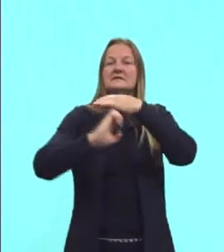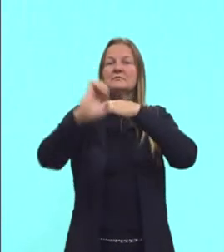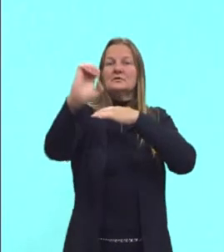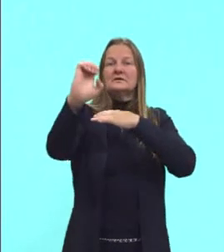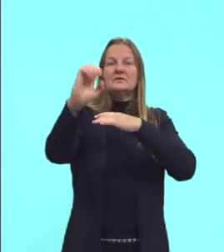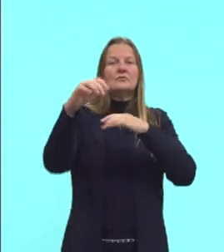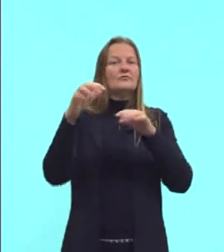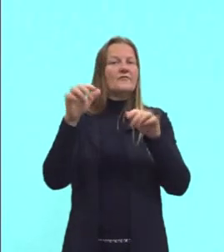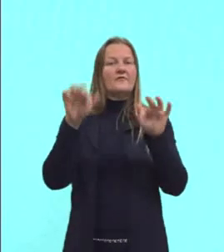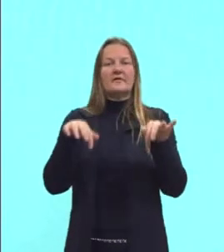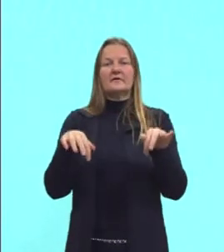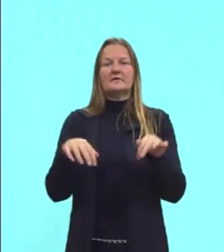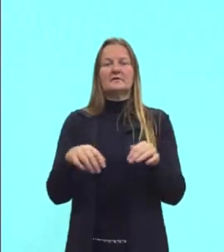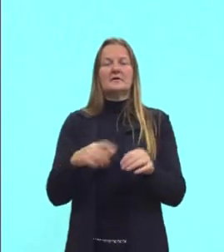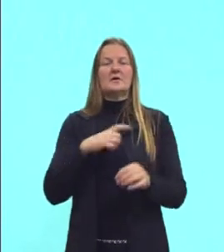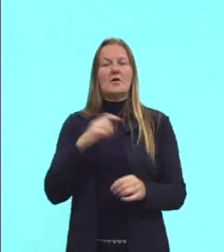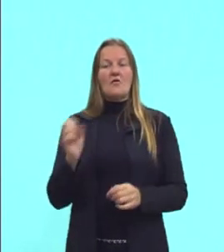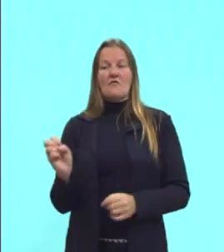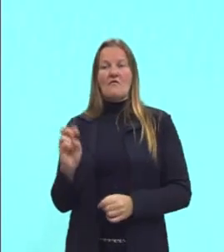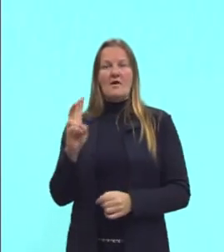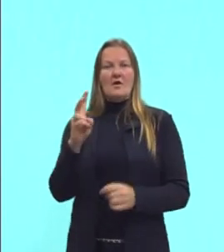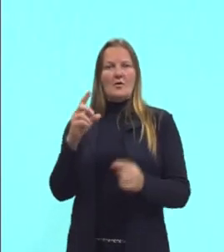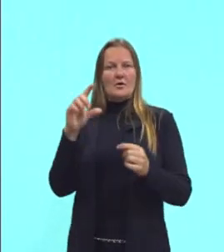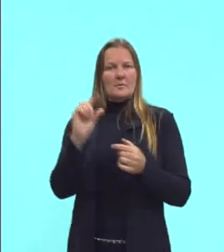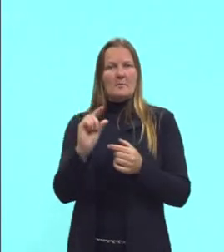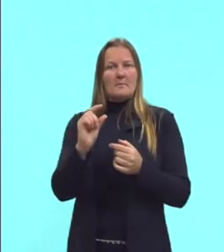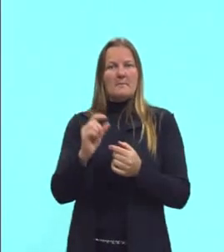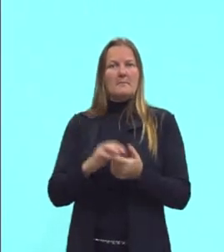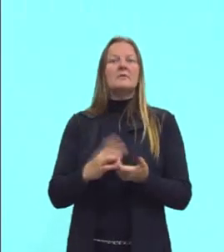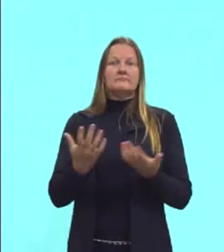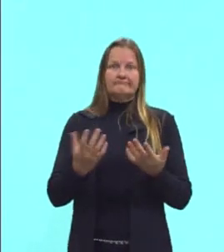ter um valor um pouco melhor, tá, meninos e meninas?